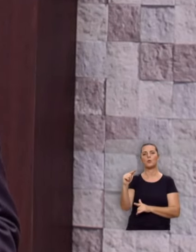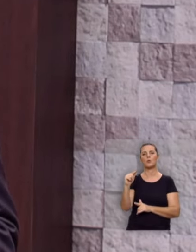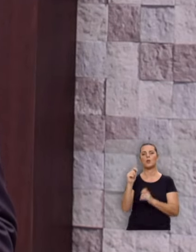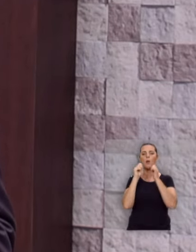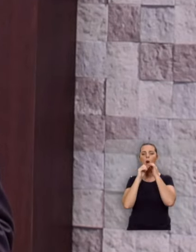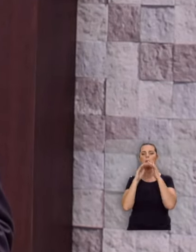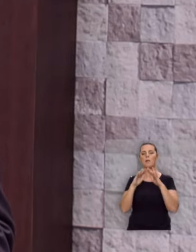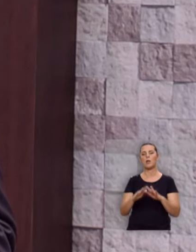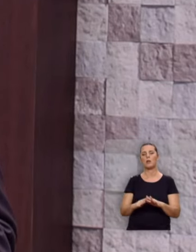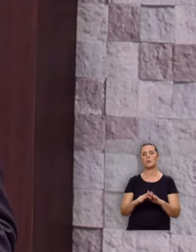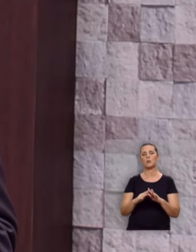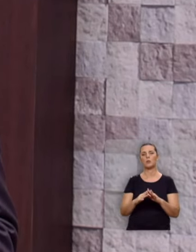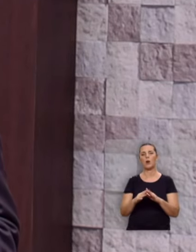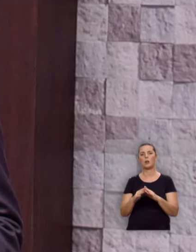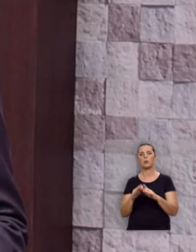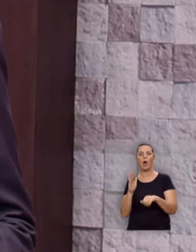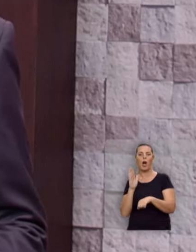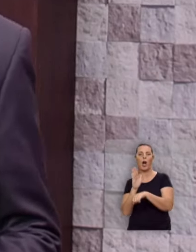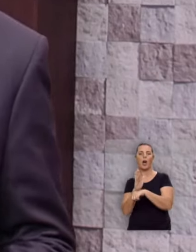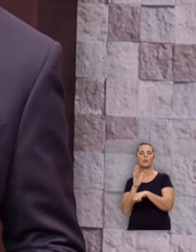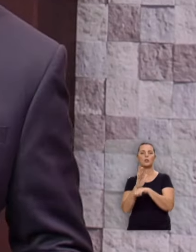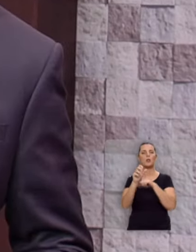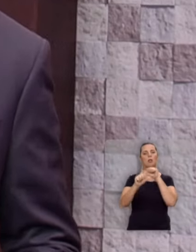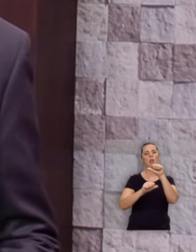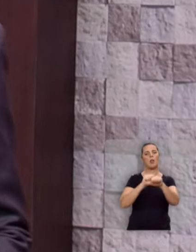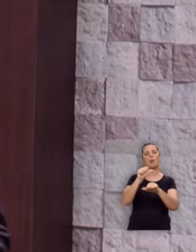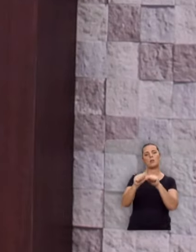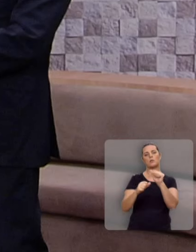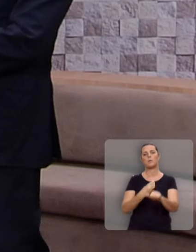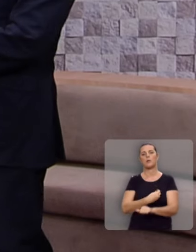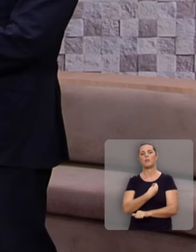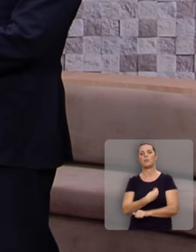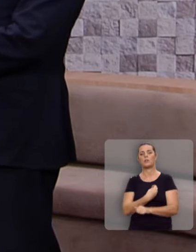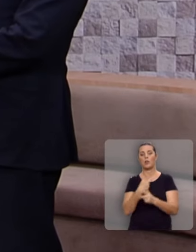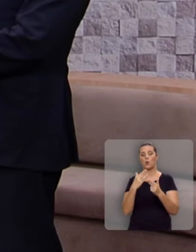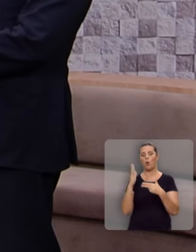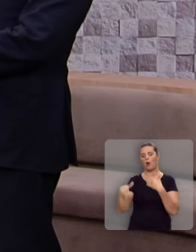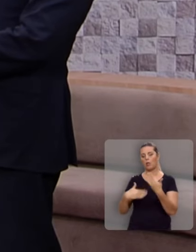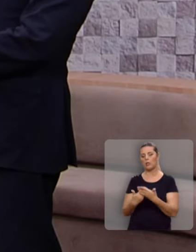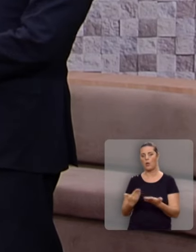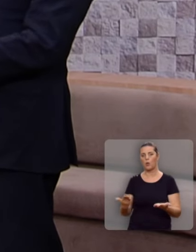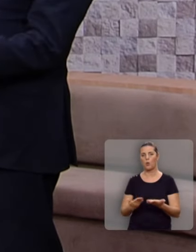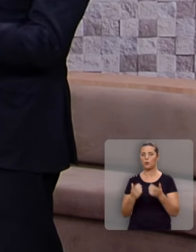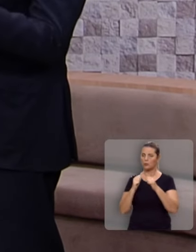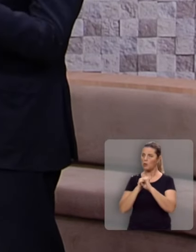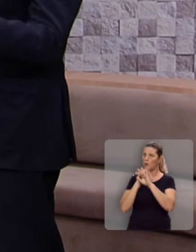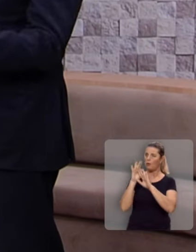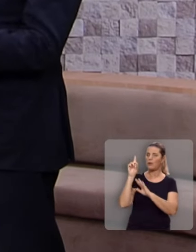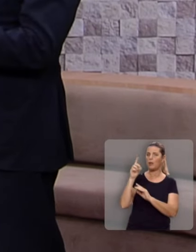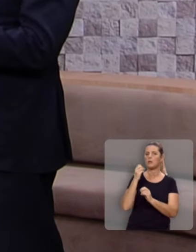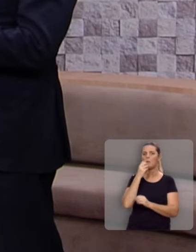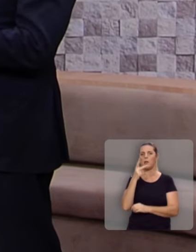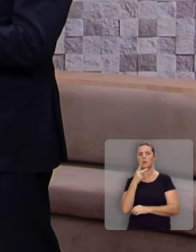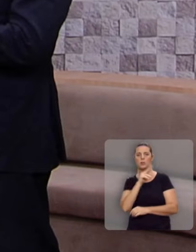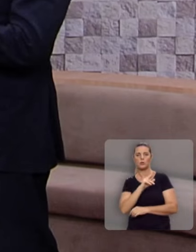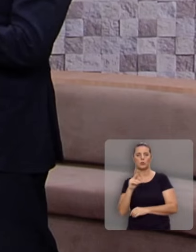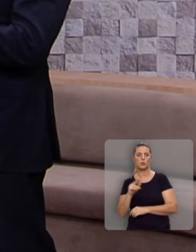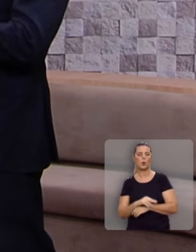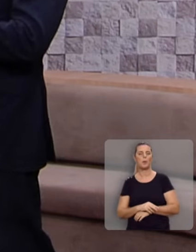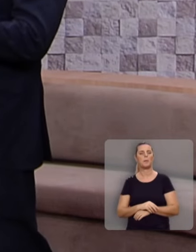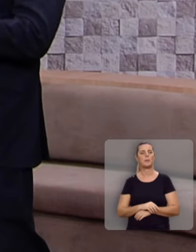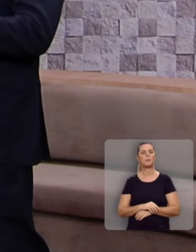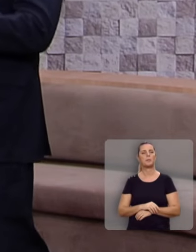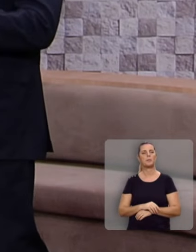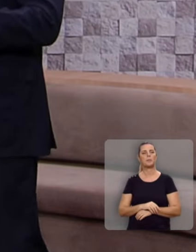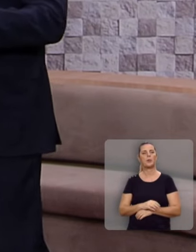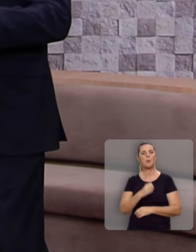abençoando, impactando e transformando vidas, como tem feito há tanto tempo. é verdade, né, velho? Bendito seja Deus,